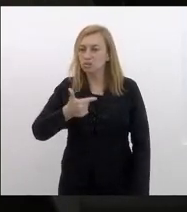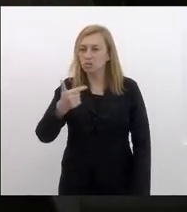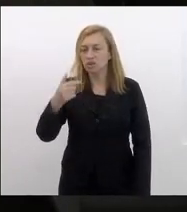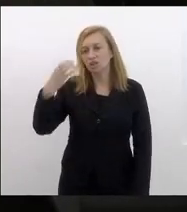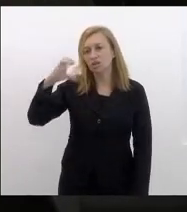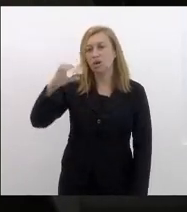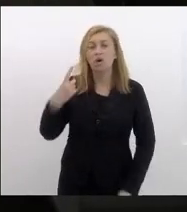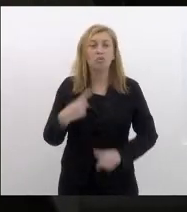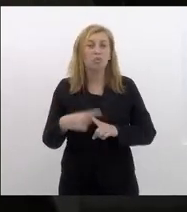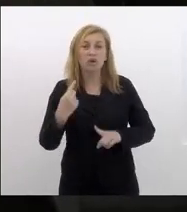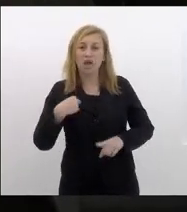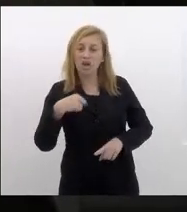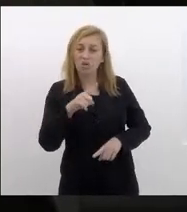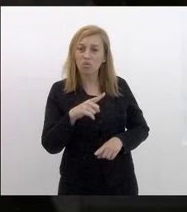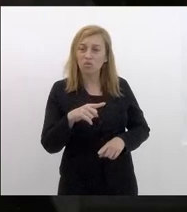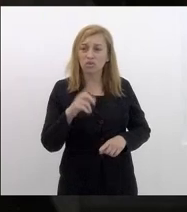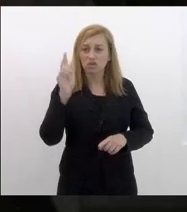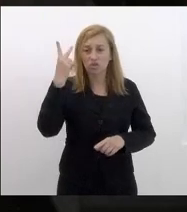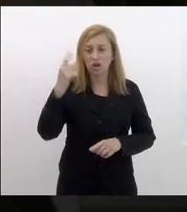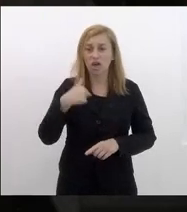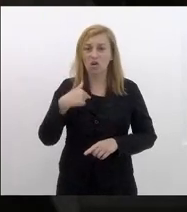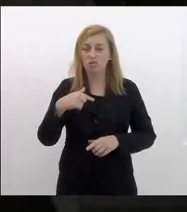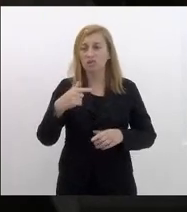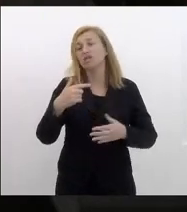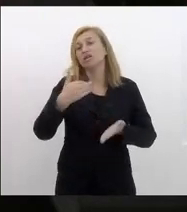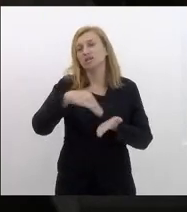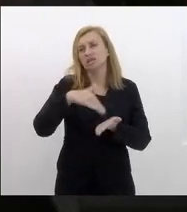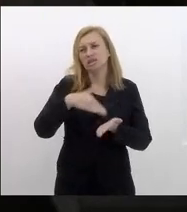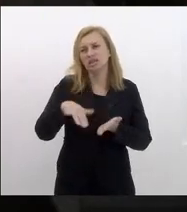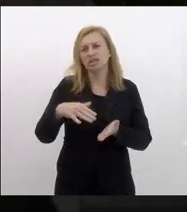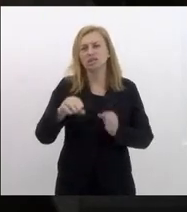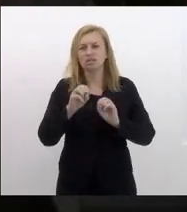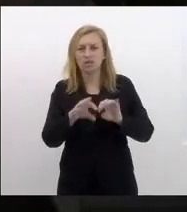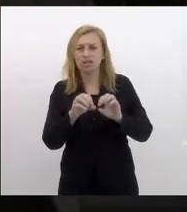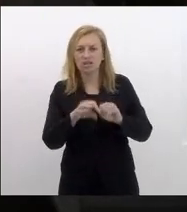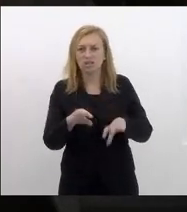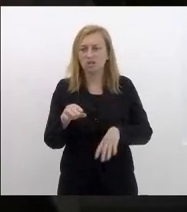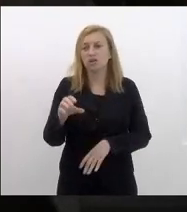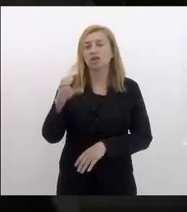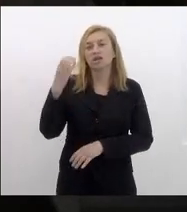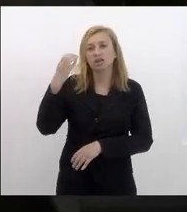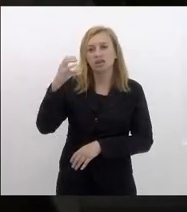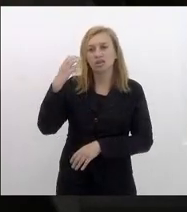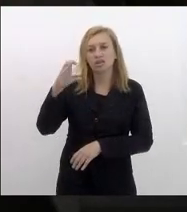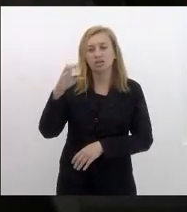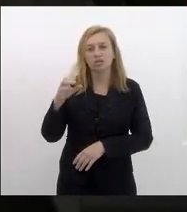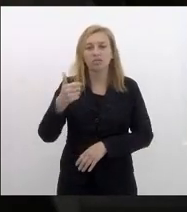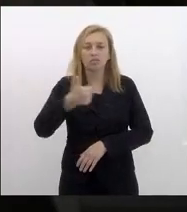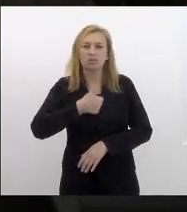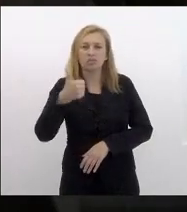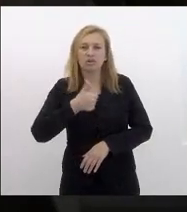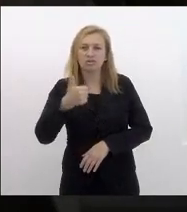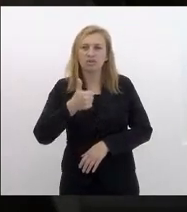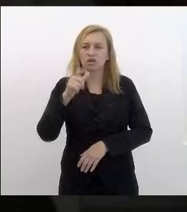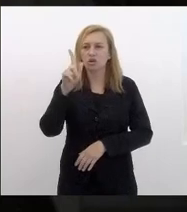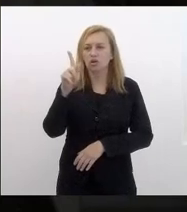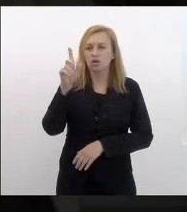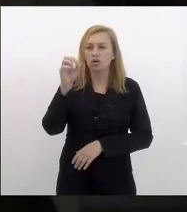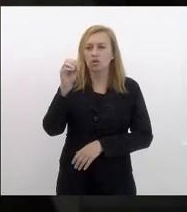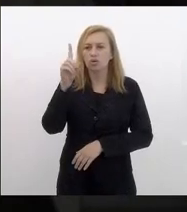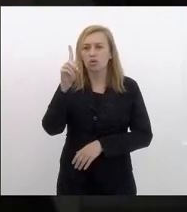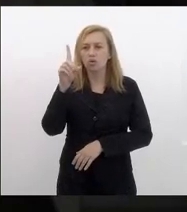quando eu fui secretário de educação de Niterói a primeira vez no governo do prefeito Godofredo Pinto que foi deputado nesta casa